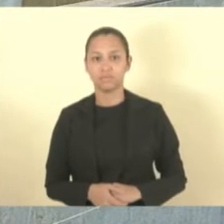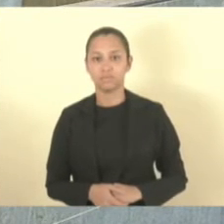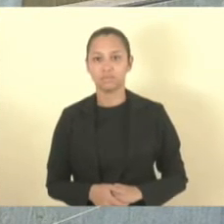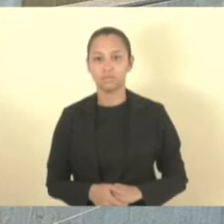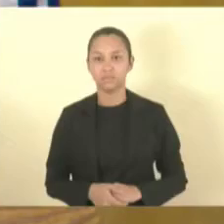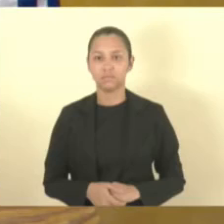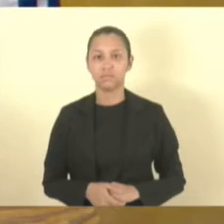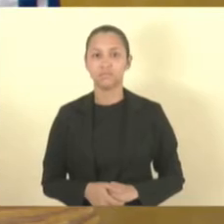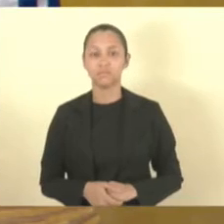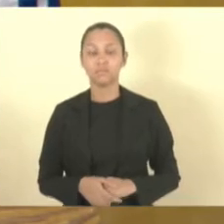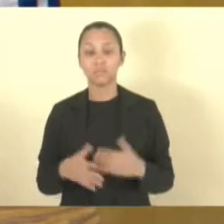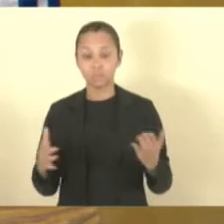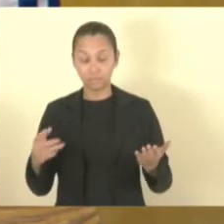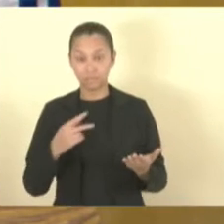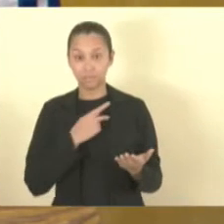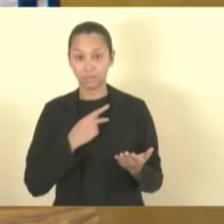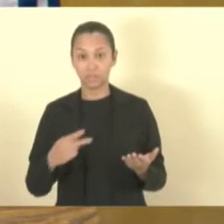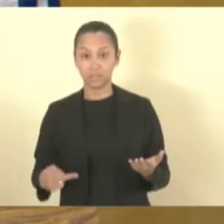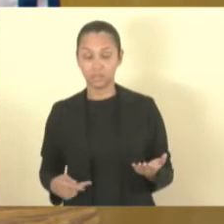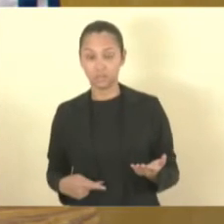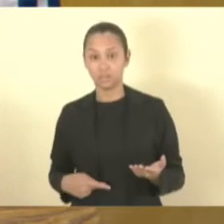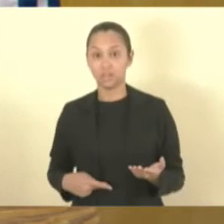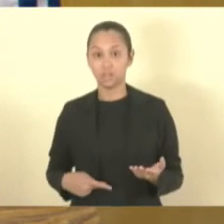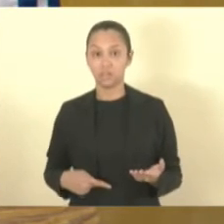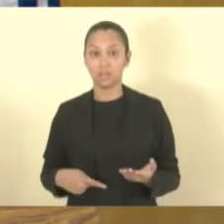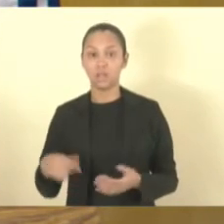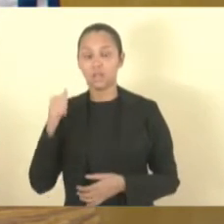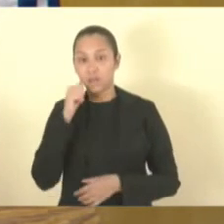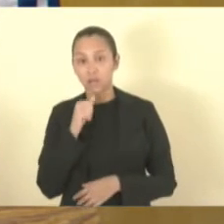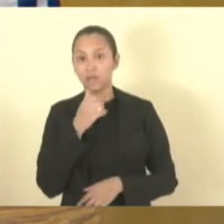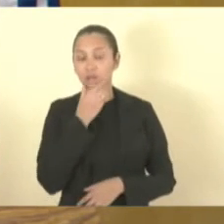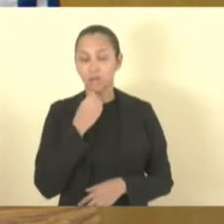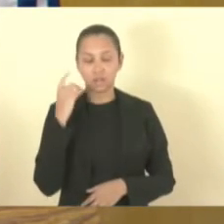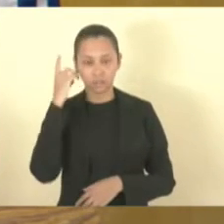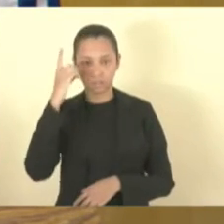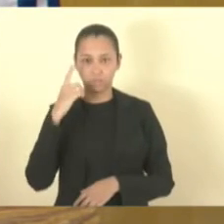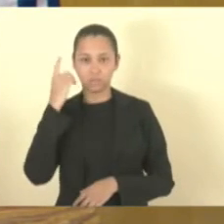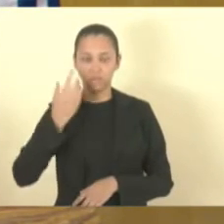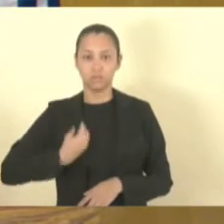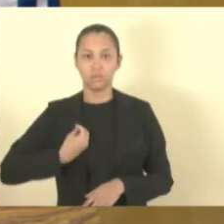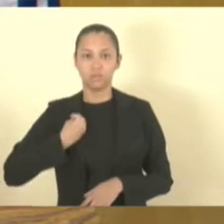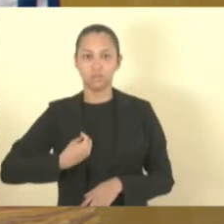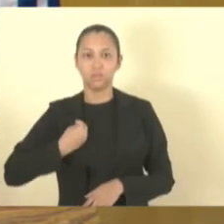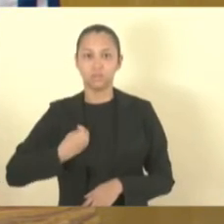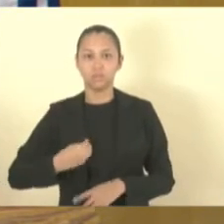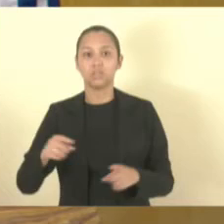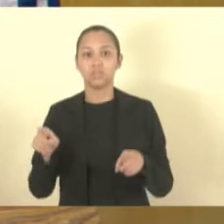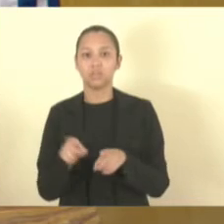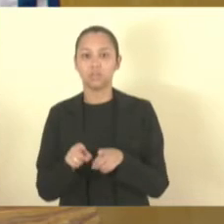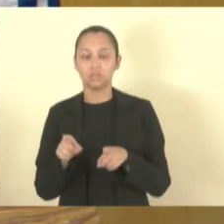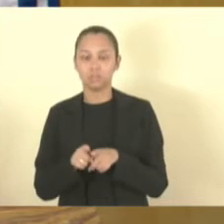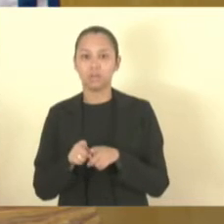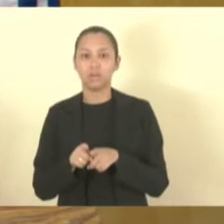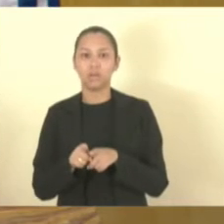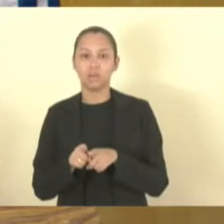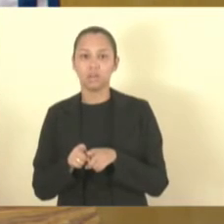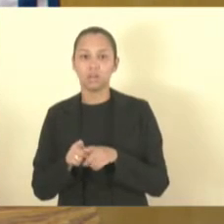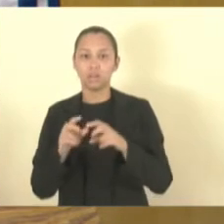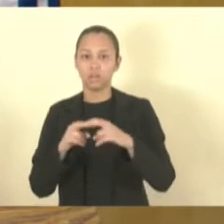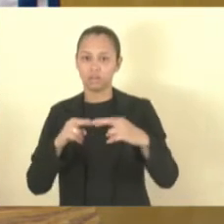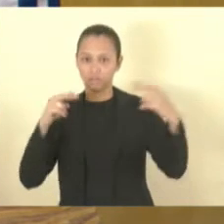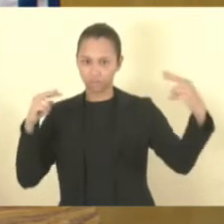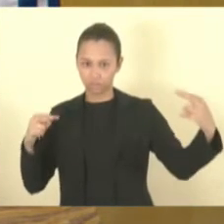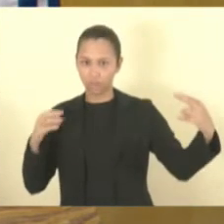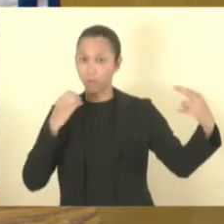Senhor presidente, senhoras e senhores deputados presentes e de forma híbrida, nosso